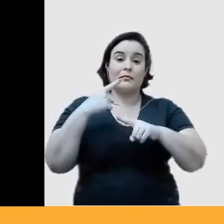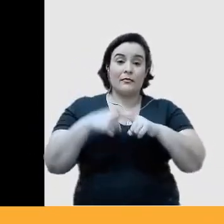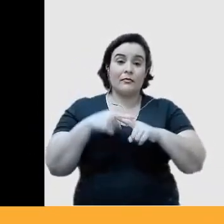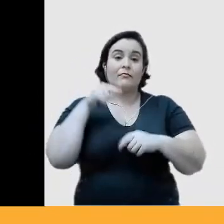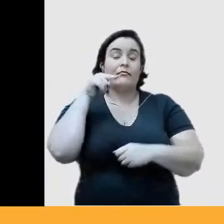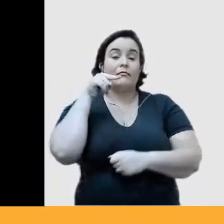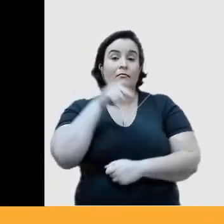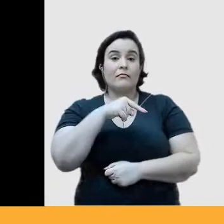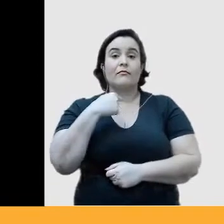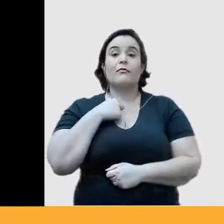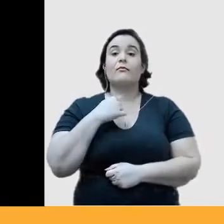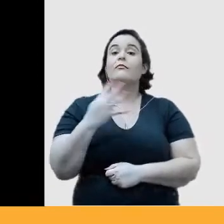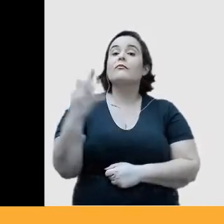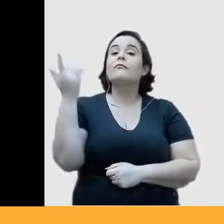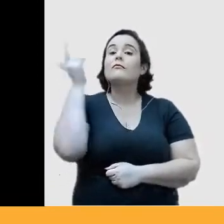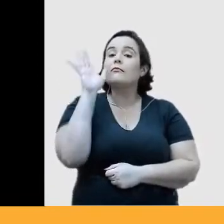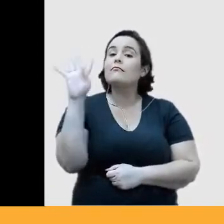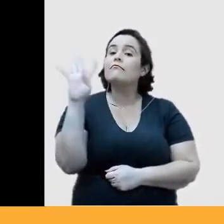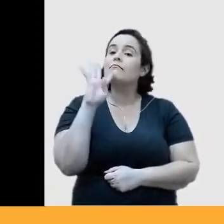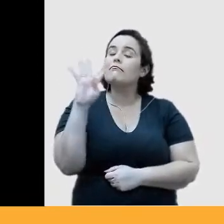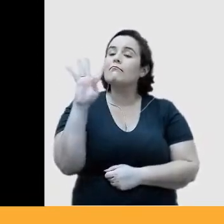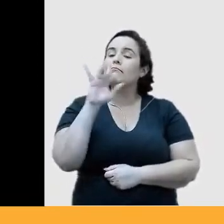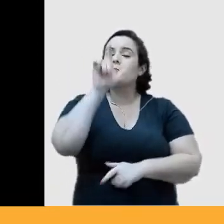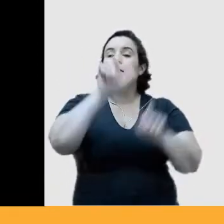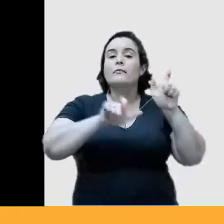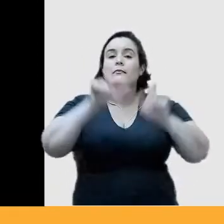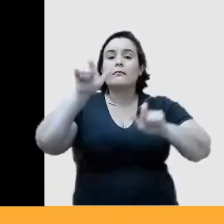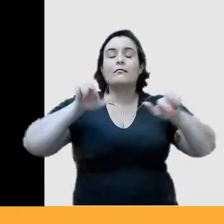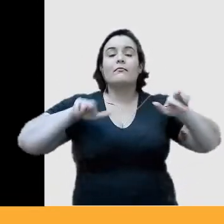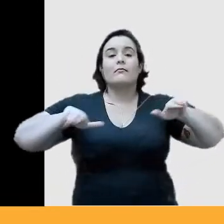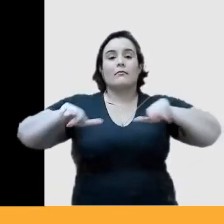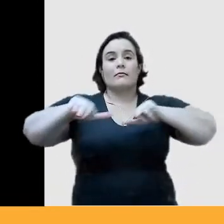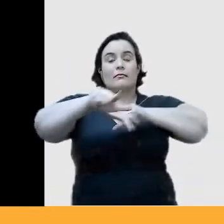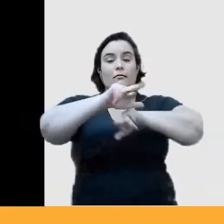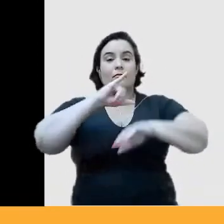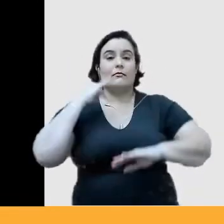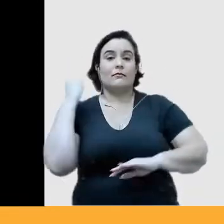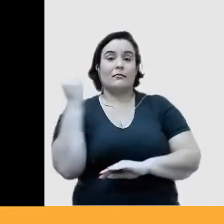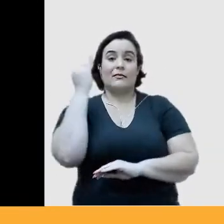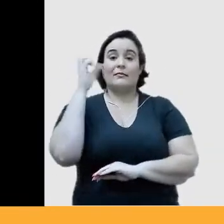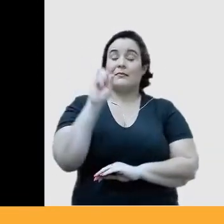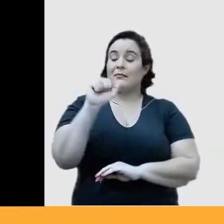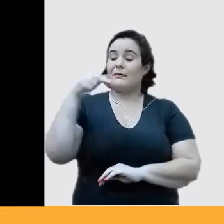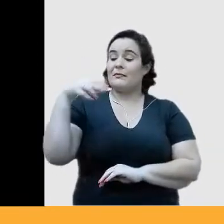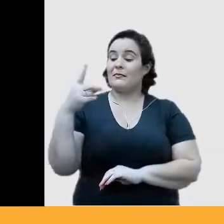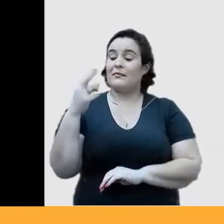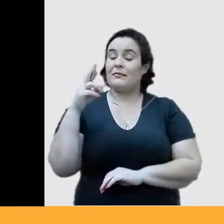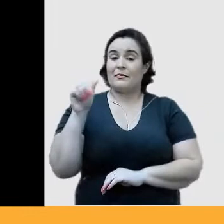eu conheci uma série de pessoas importantes, Sandra de Sá,